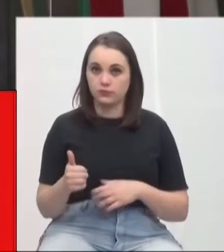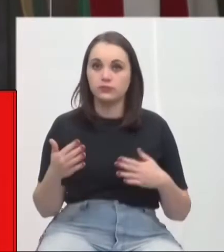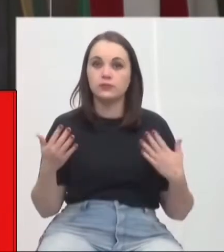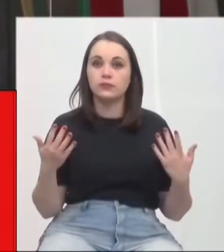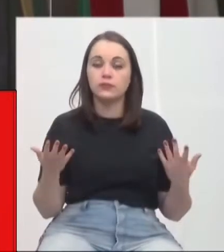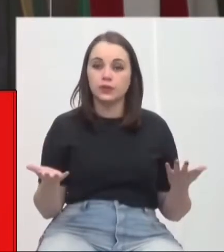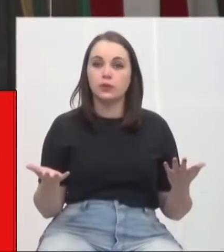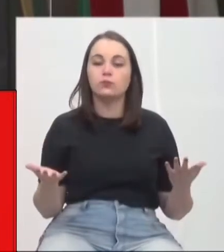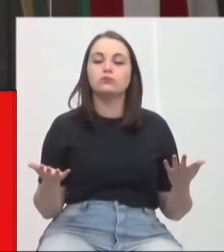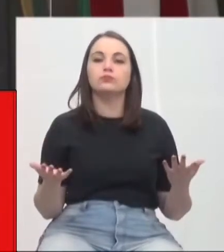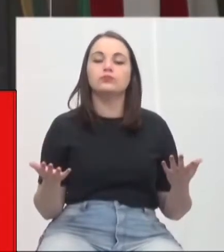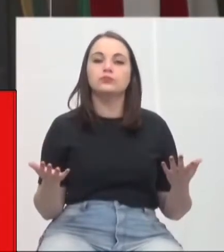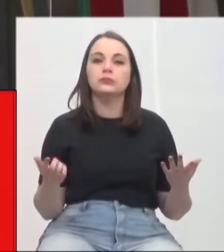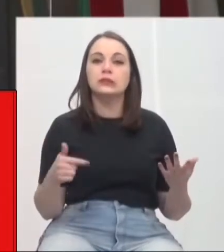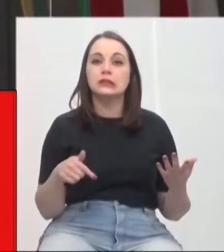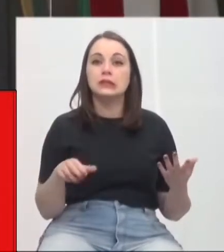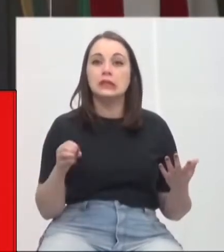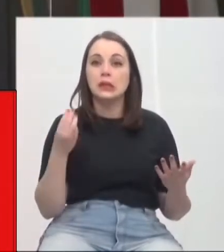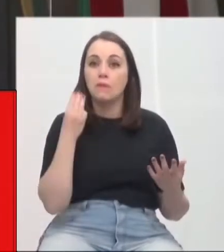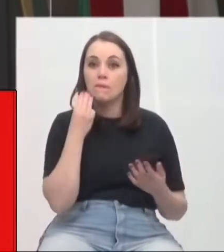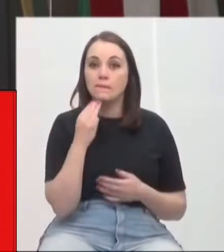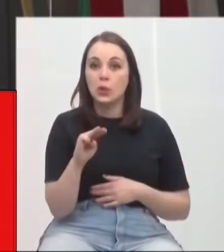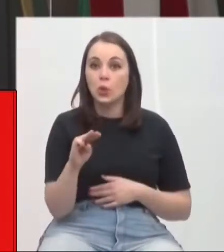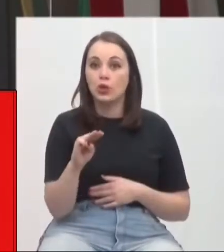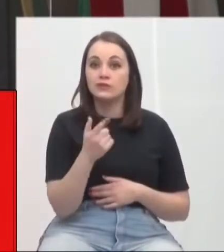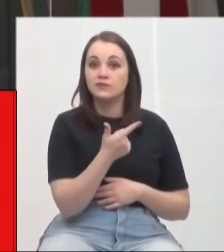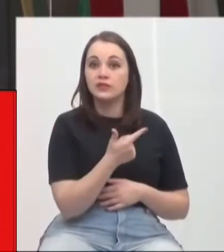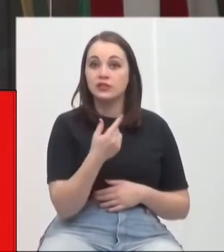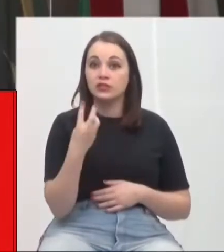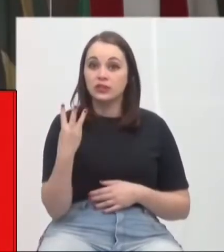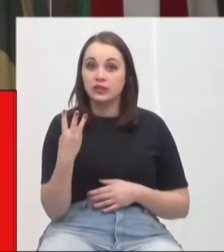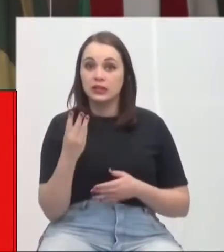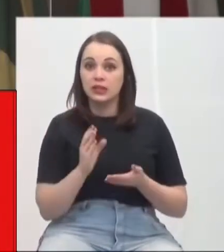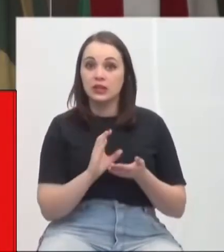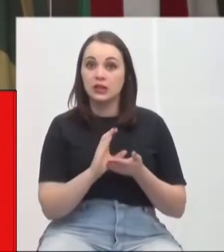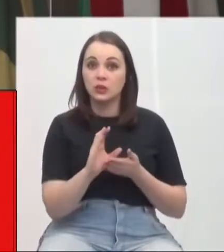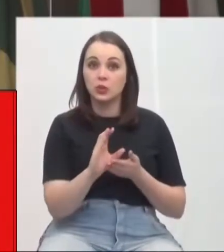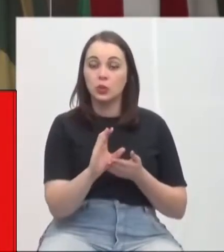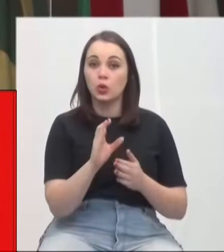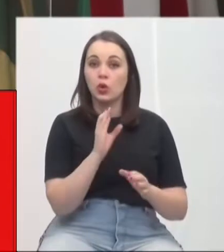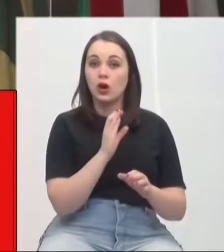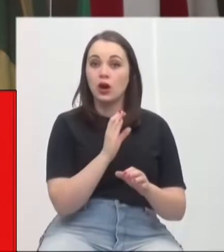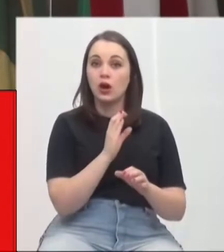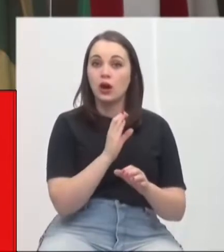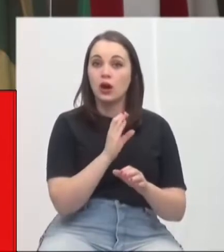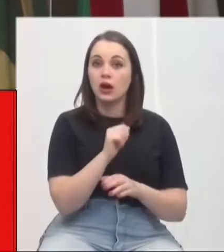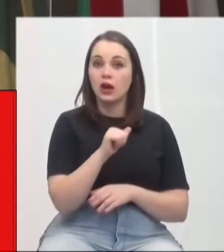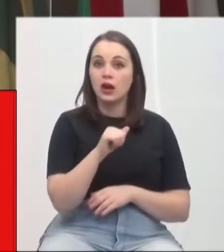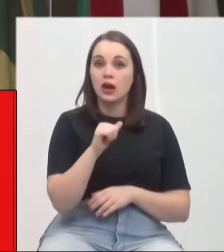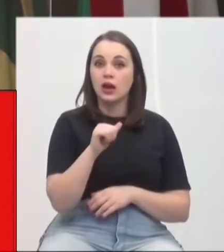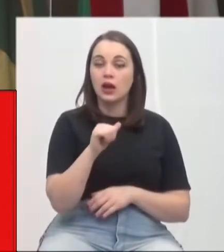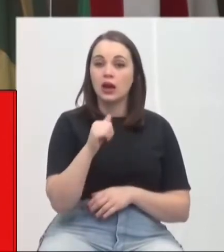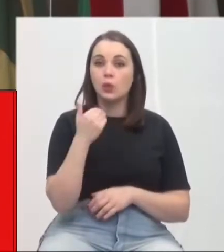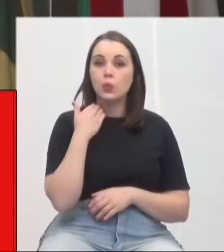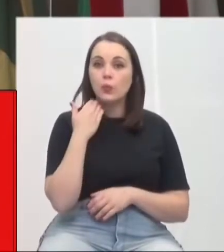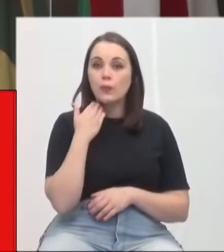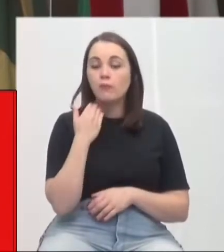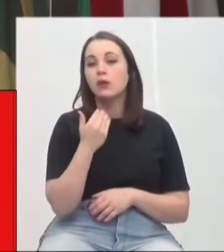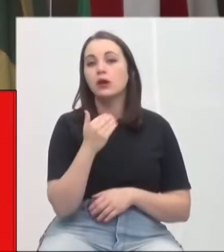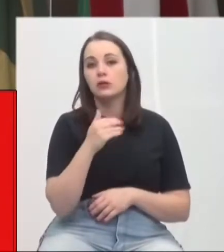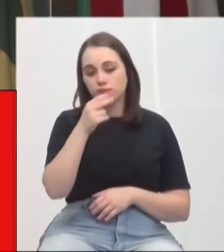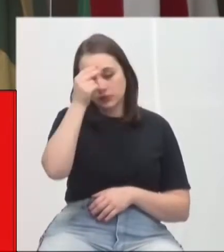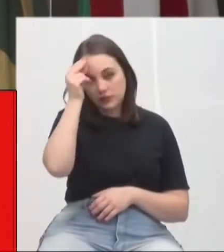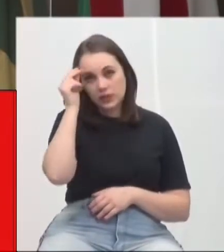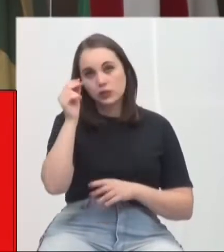Desses 70 milhões, presidente, 23 milhões entrou no caixa 100 do município, que o município poderia gastar